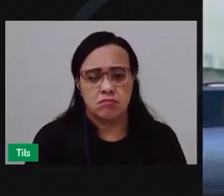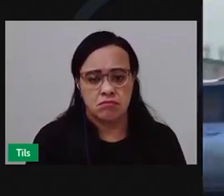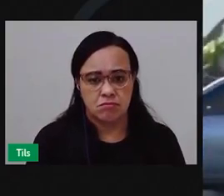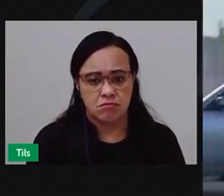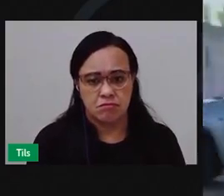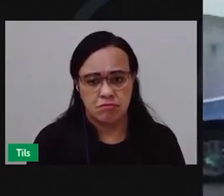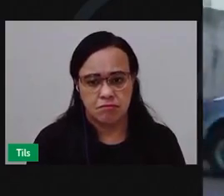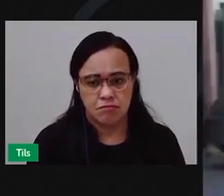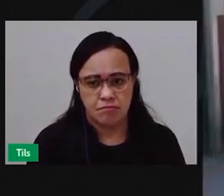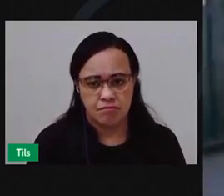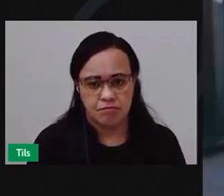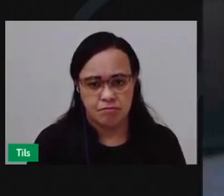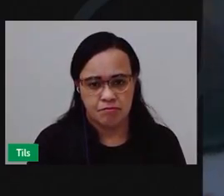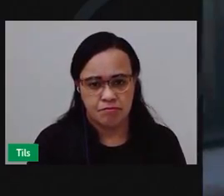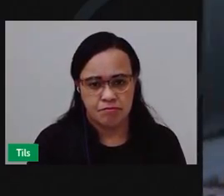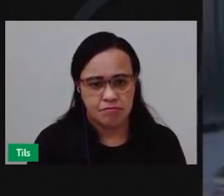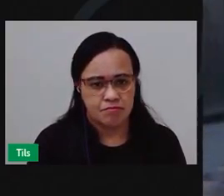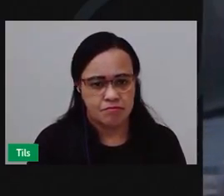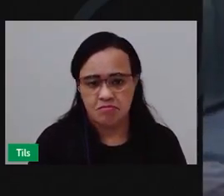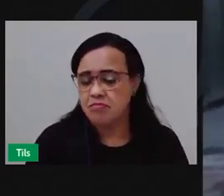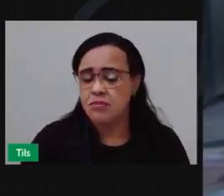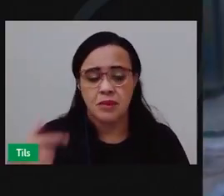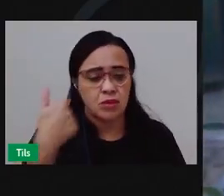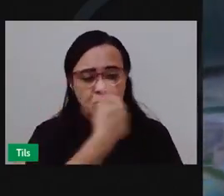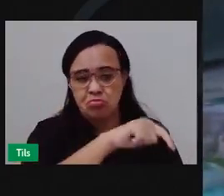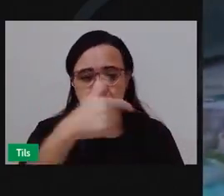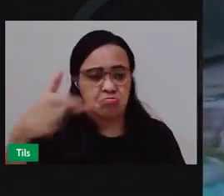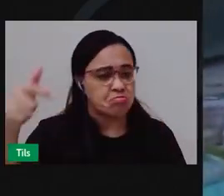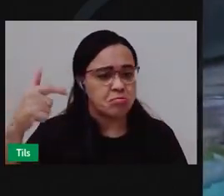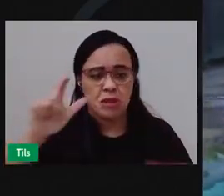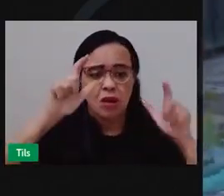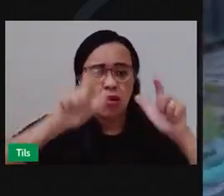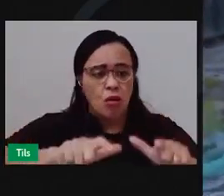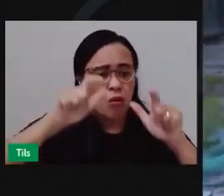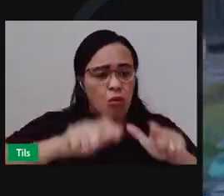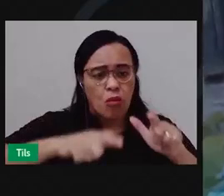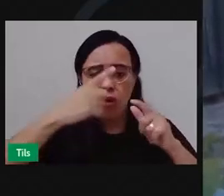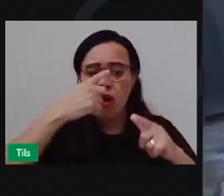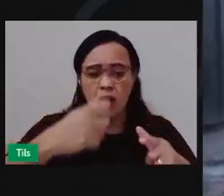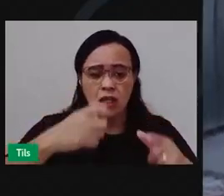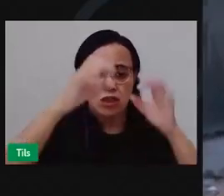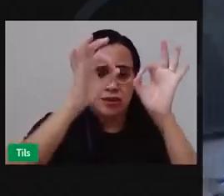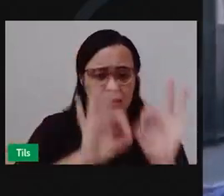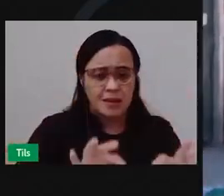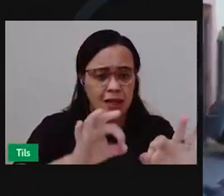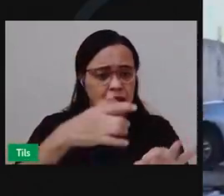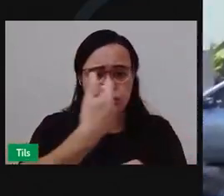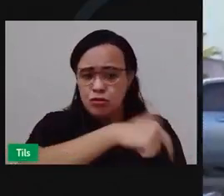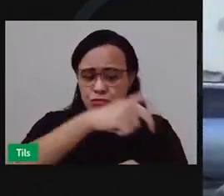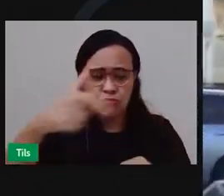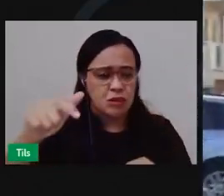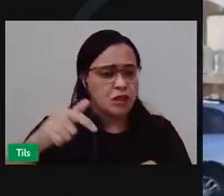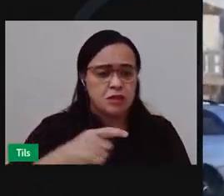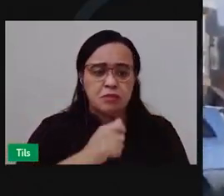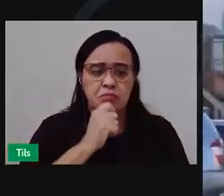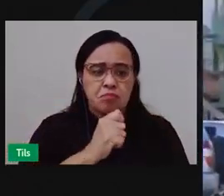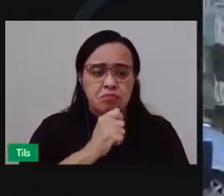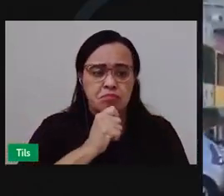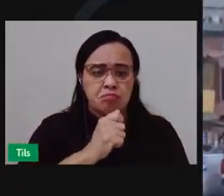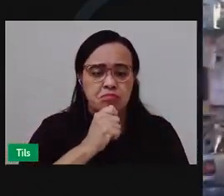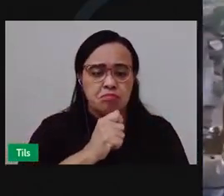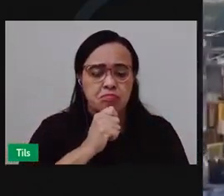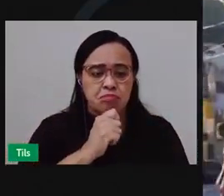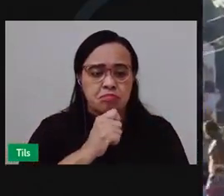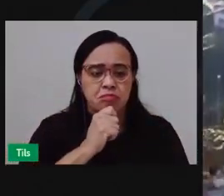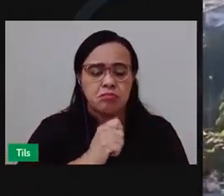Não tem, não. Não tem, não, Ricardo. Aqui não tem container pra lixo, não. Do outro lado, olha, Alberto Boban está mostrando aí